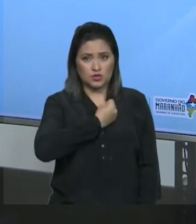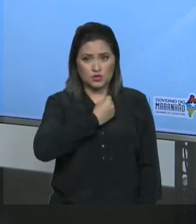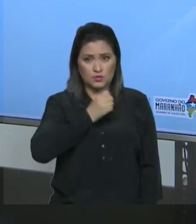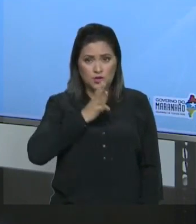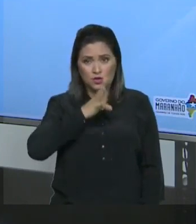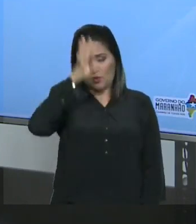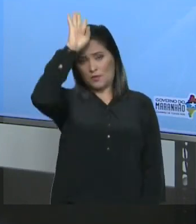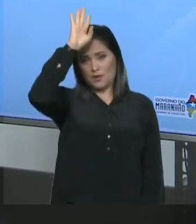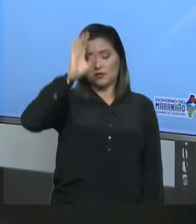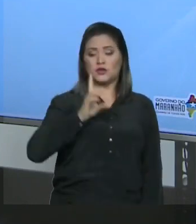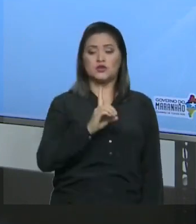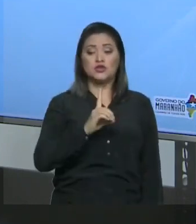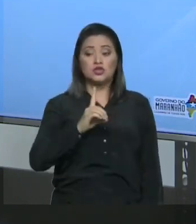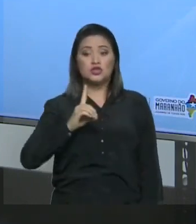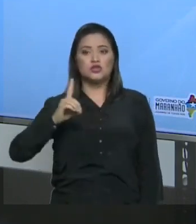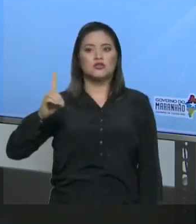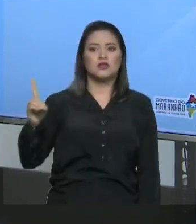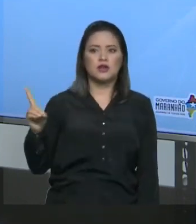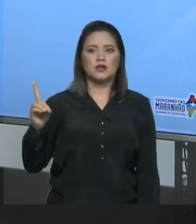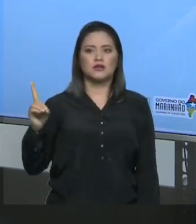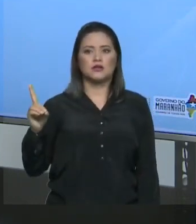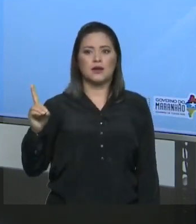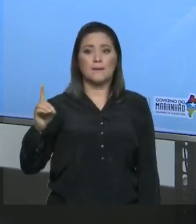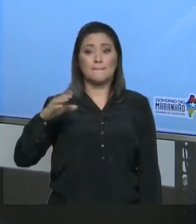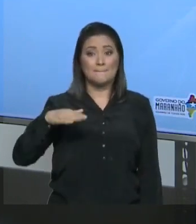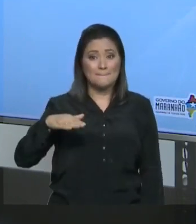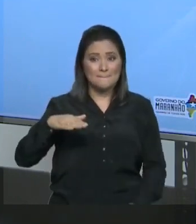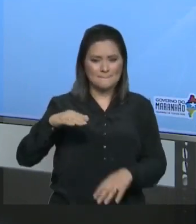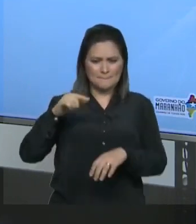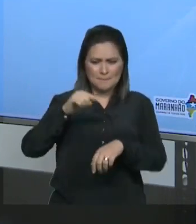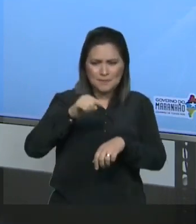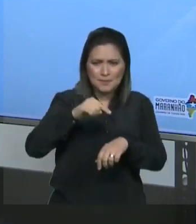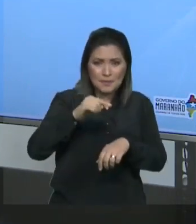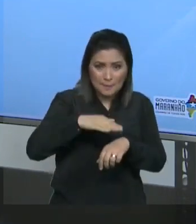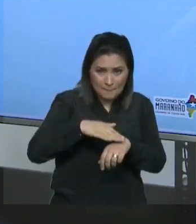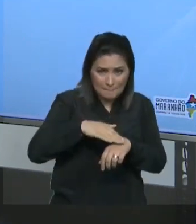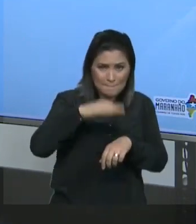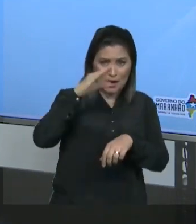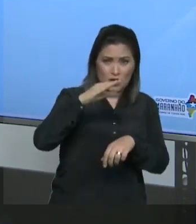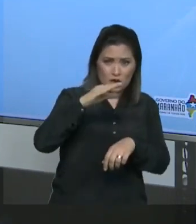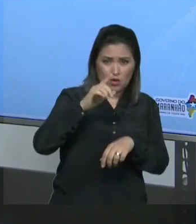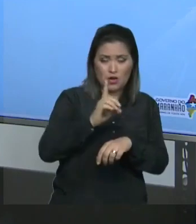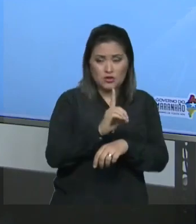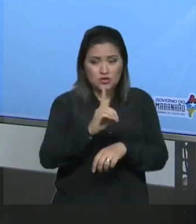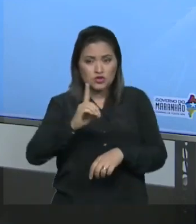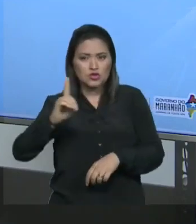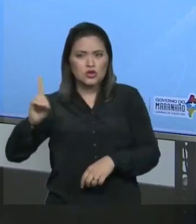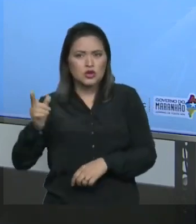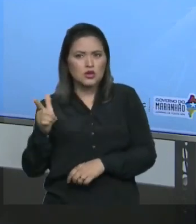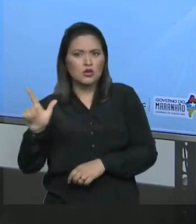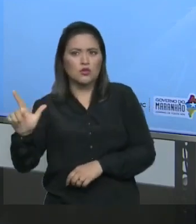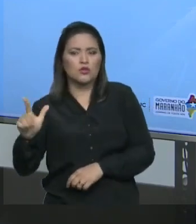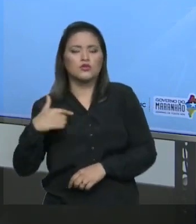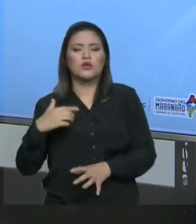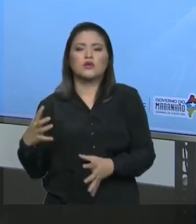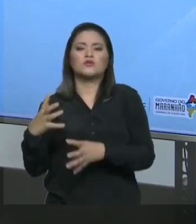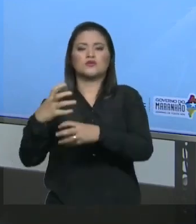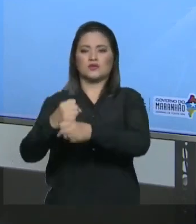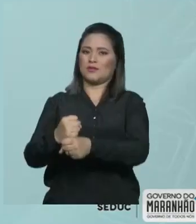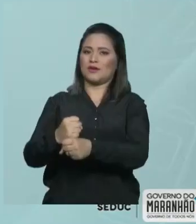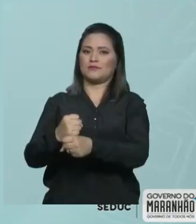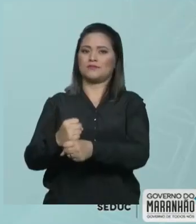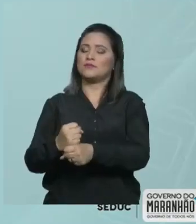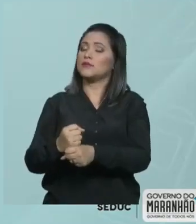à direita de um número maior, então eu vou somar esse valor. De que forma? Imagina só. Eu tenho o